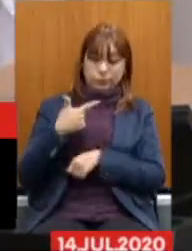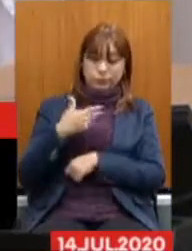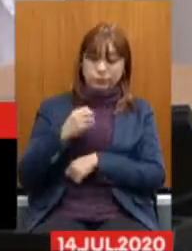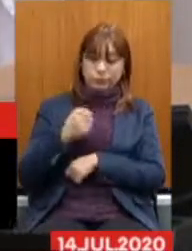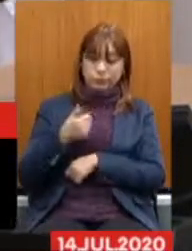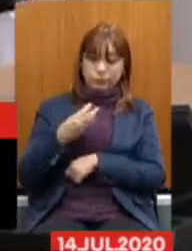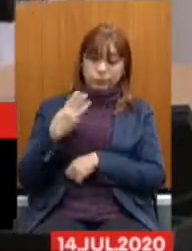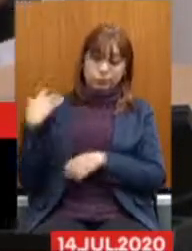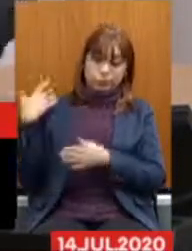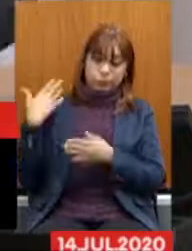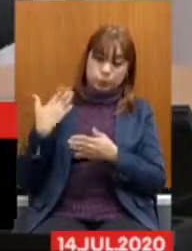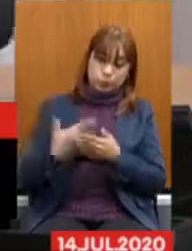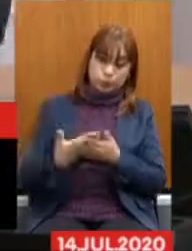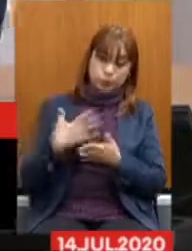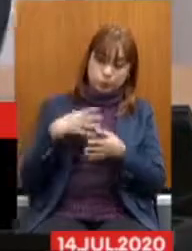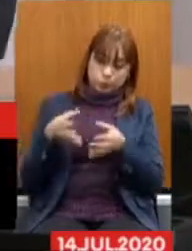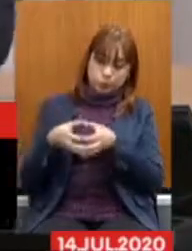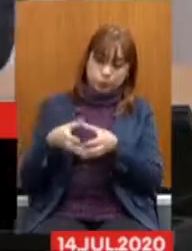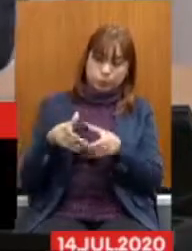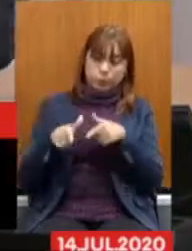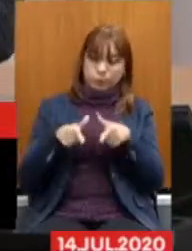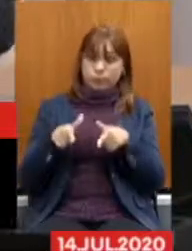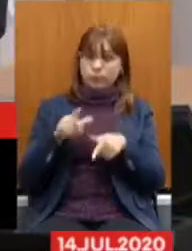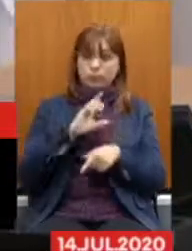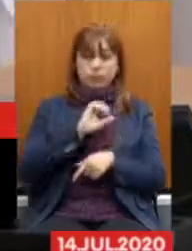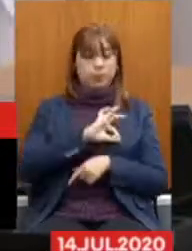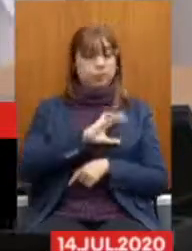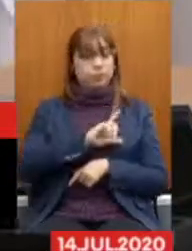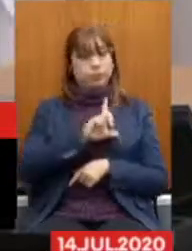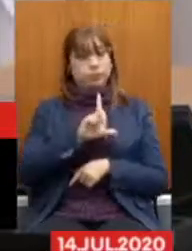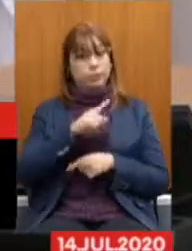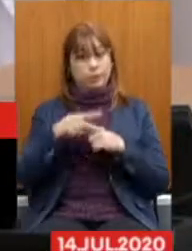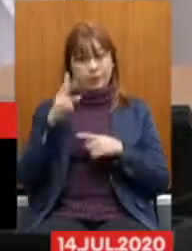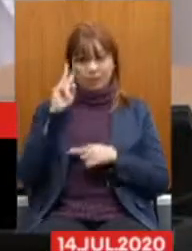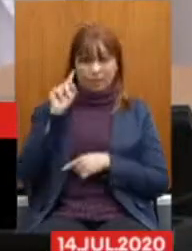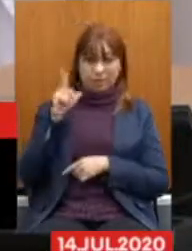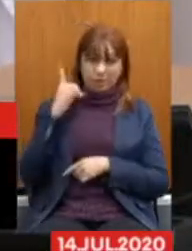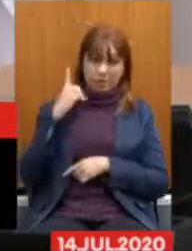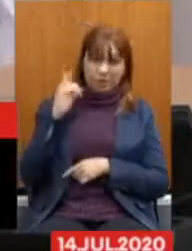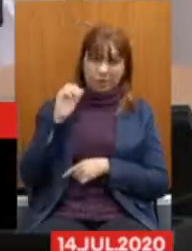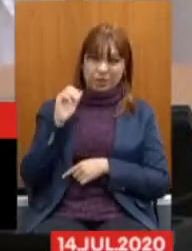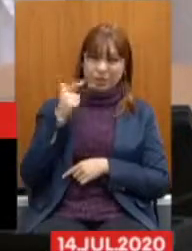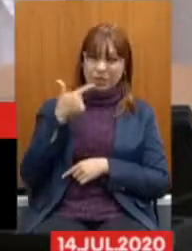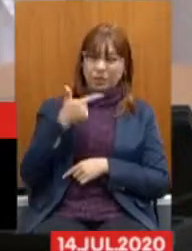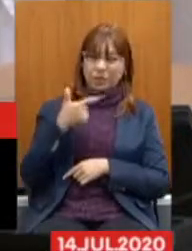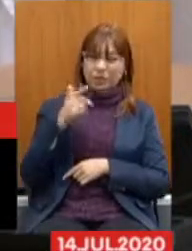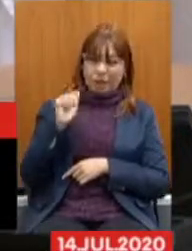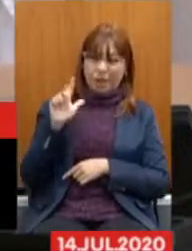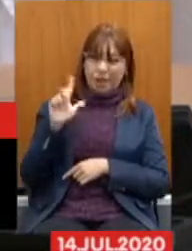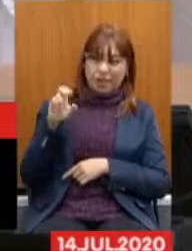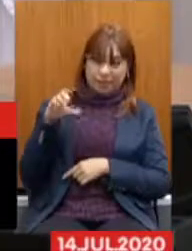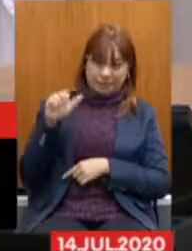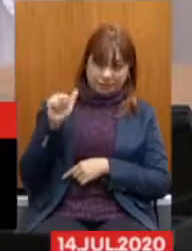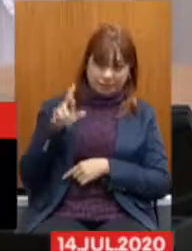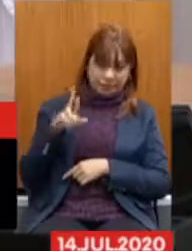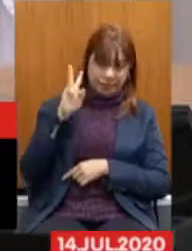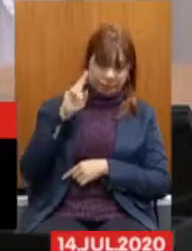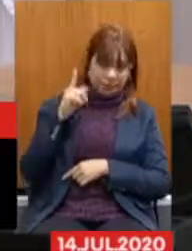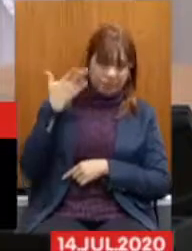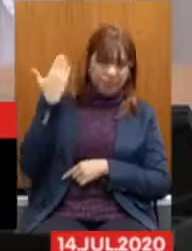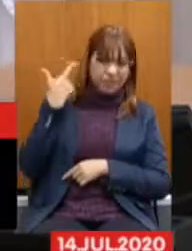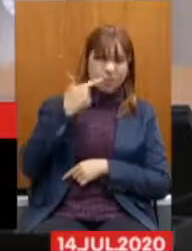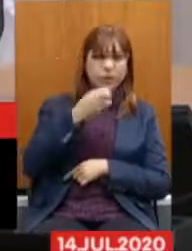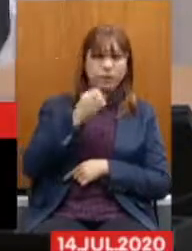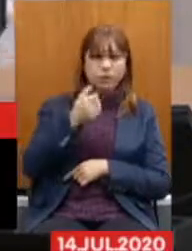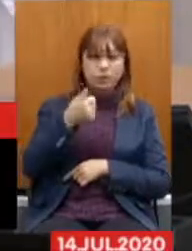porque o deputado Alencar da Silveira deve lembrar que em 2014 foi encaminhado para cá um projeto de reajuste